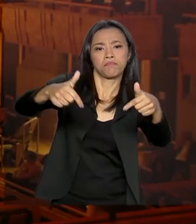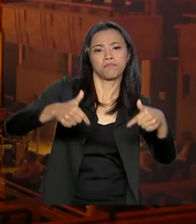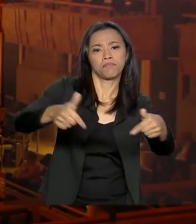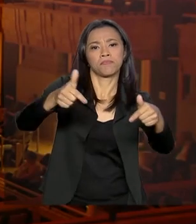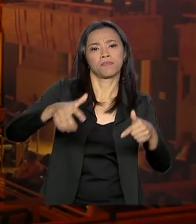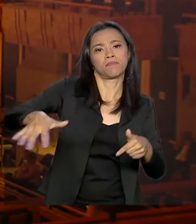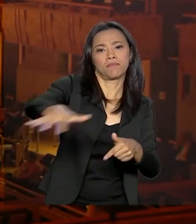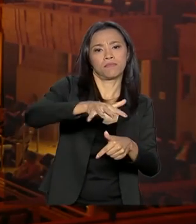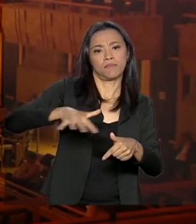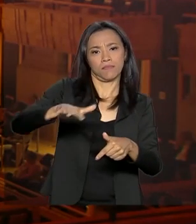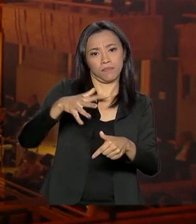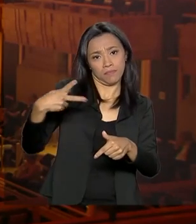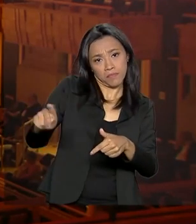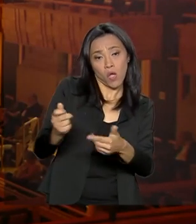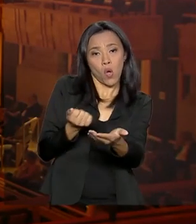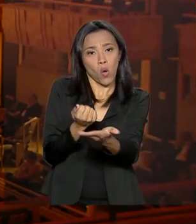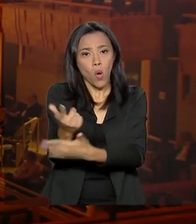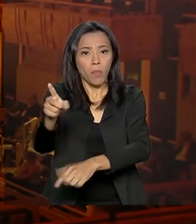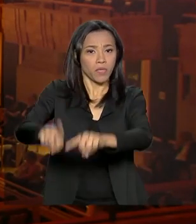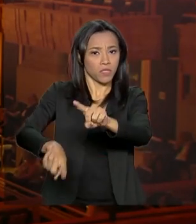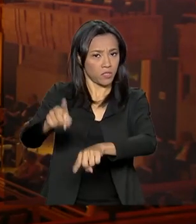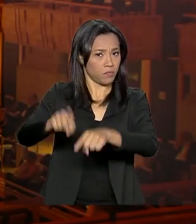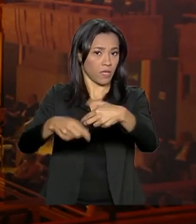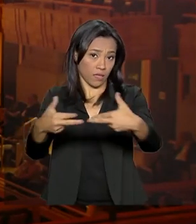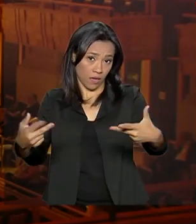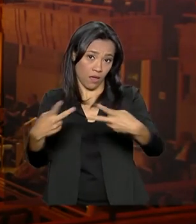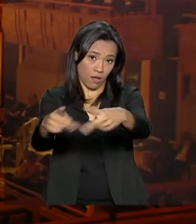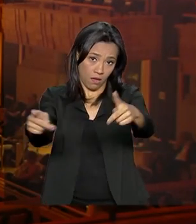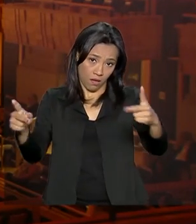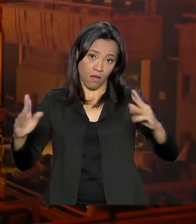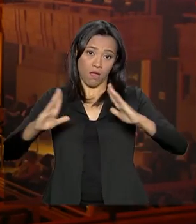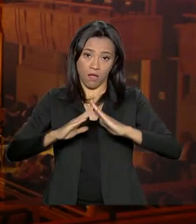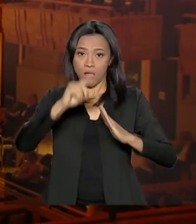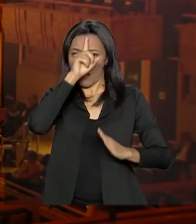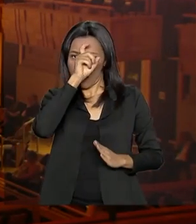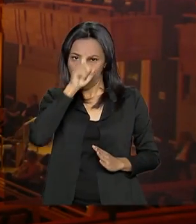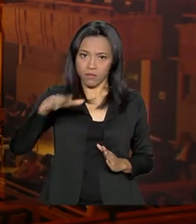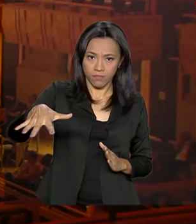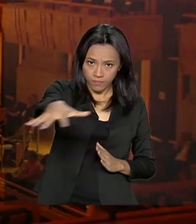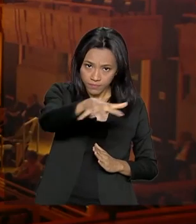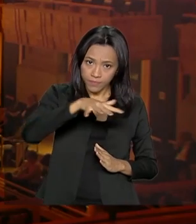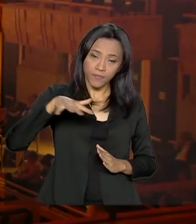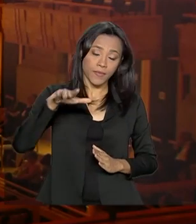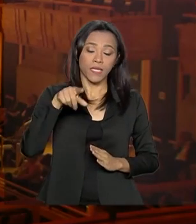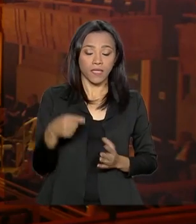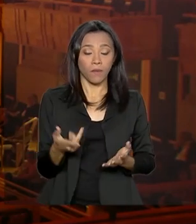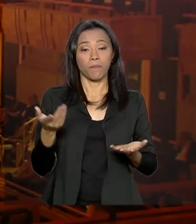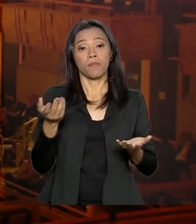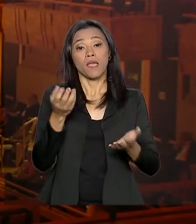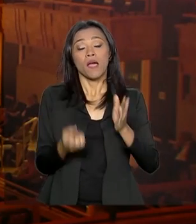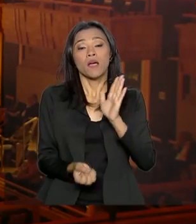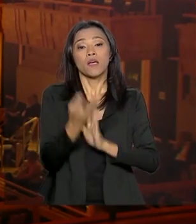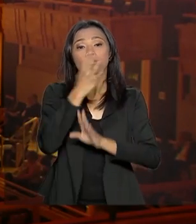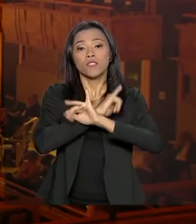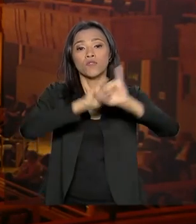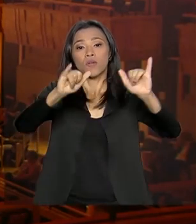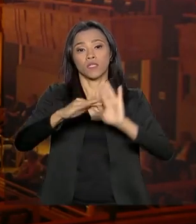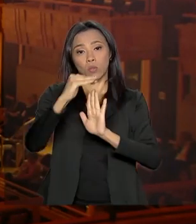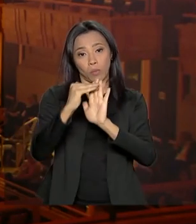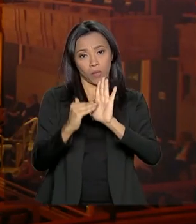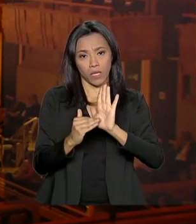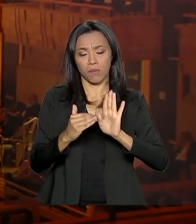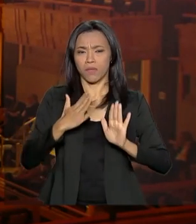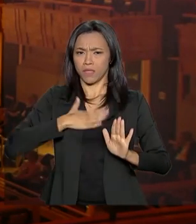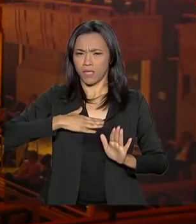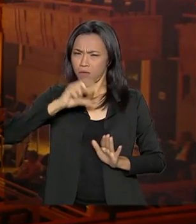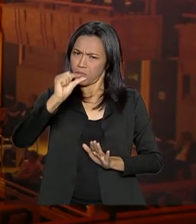reformas e compras de equipamentos. A solenidade de lançamento desse programa acontece logo mais